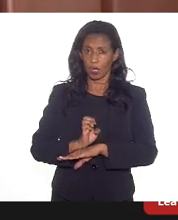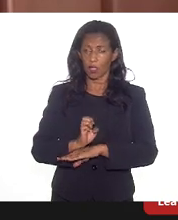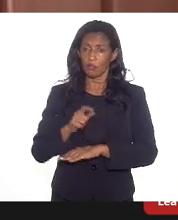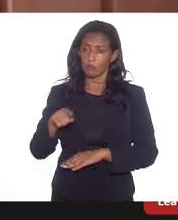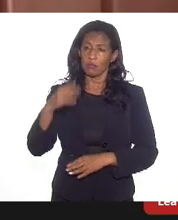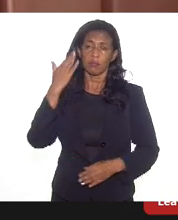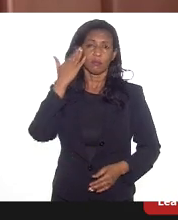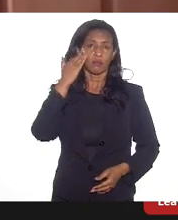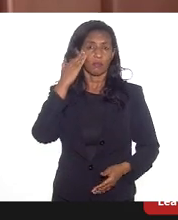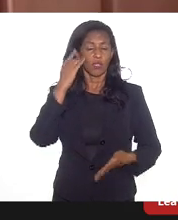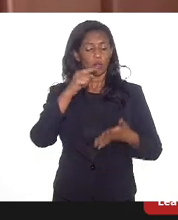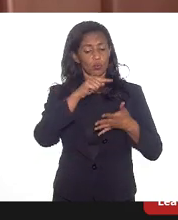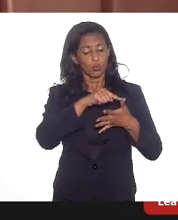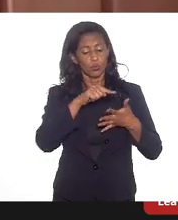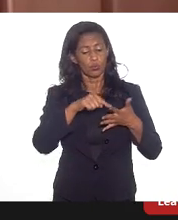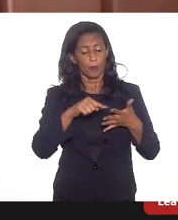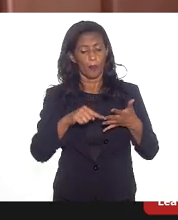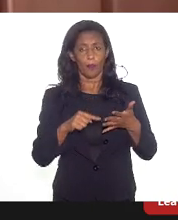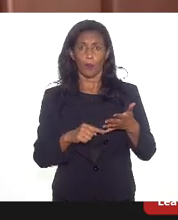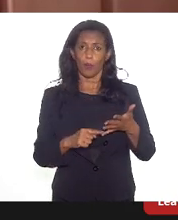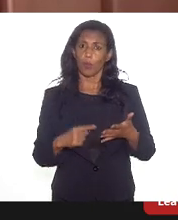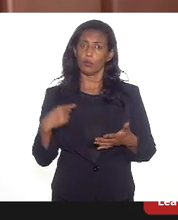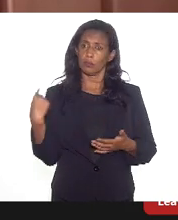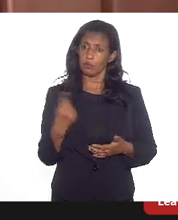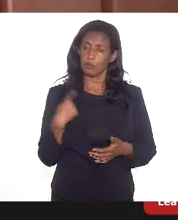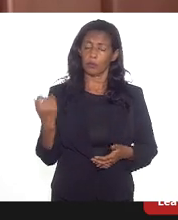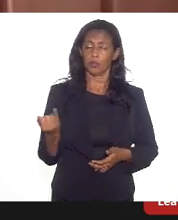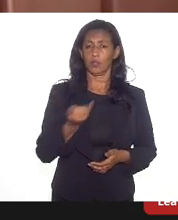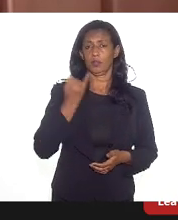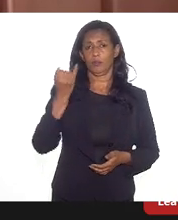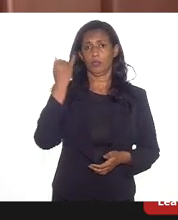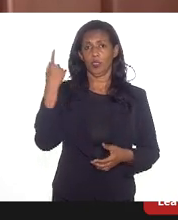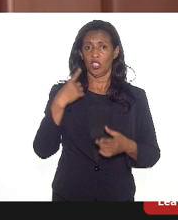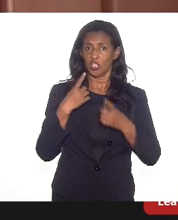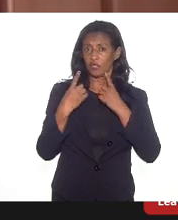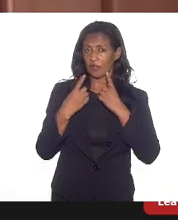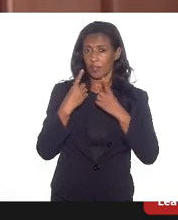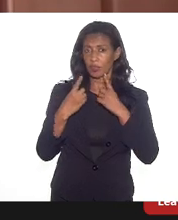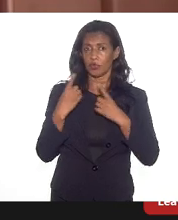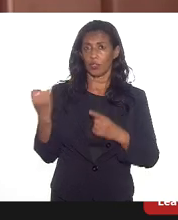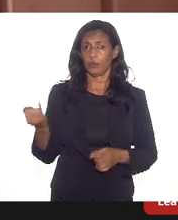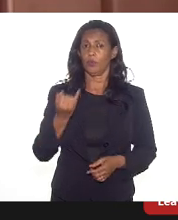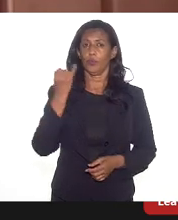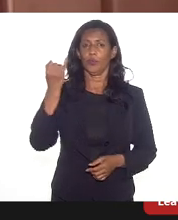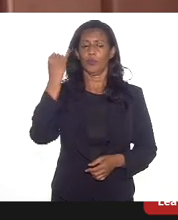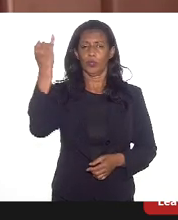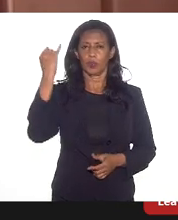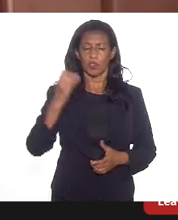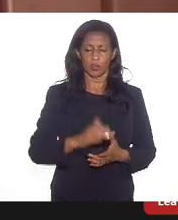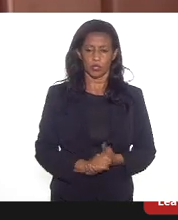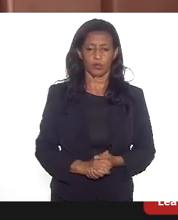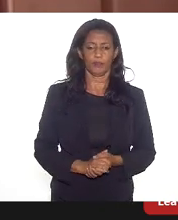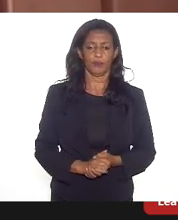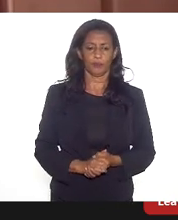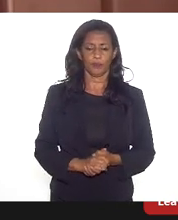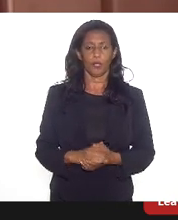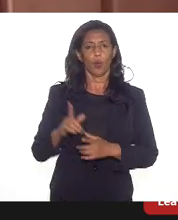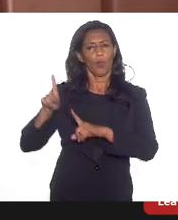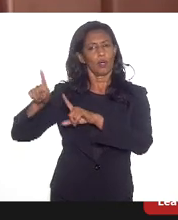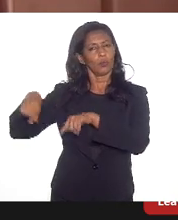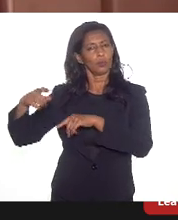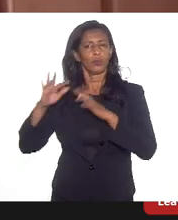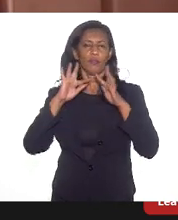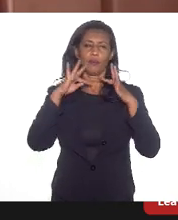pontos que para nós são importantes. A gente faz um diálogo importante com a agroecologia, com a agricultura